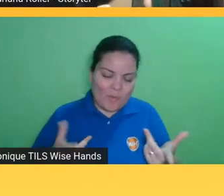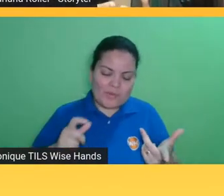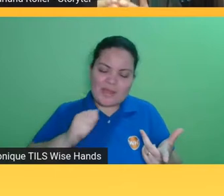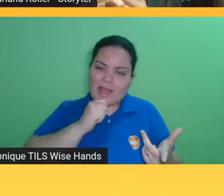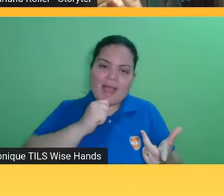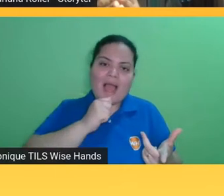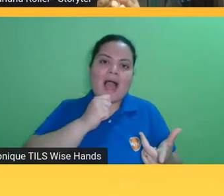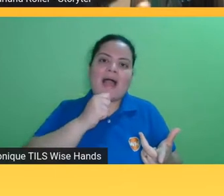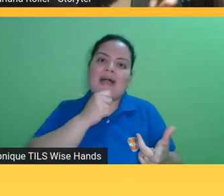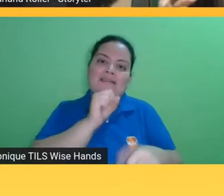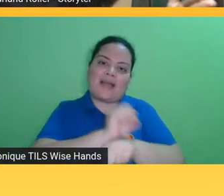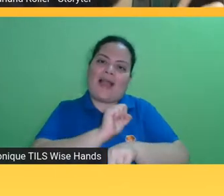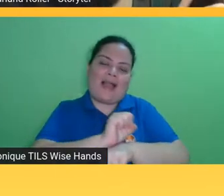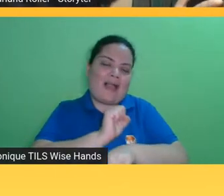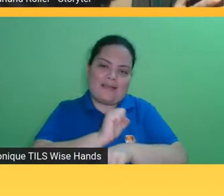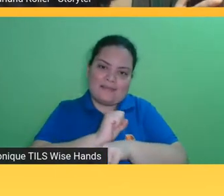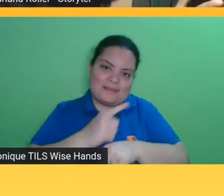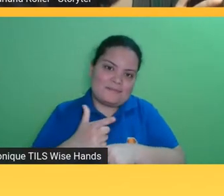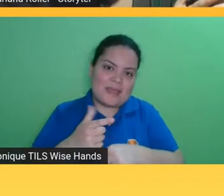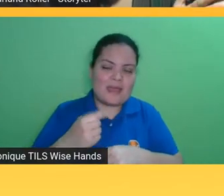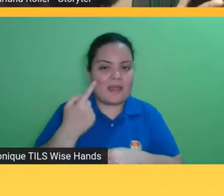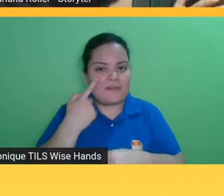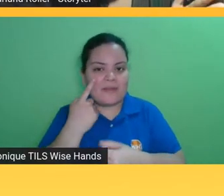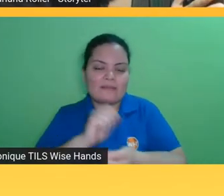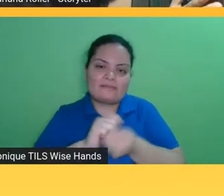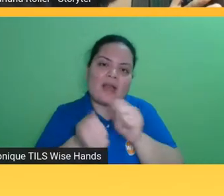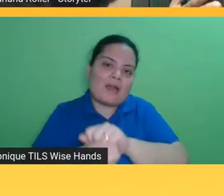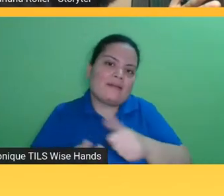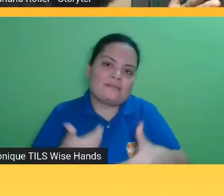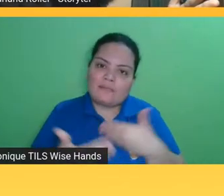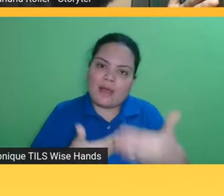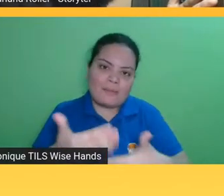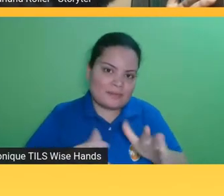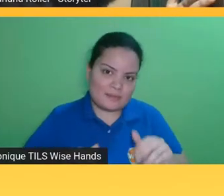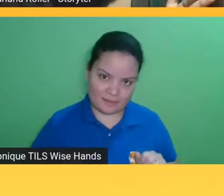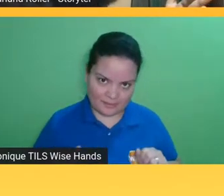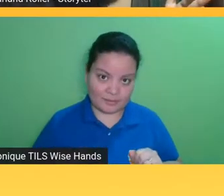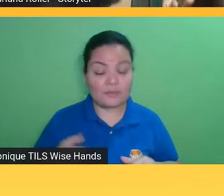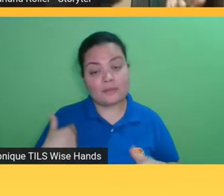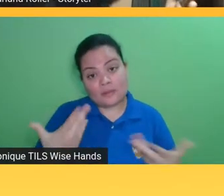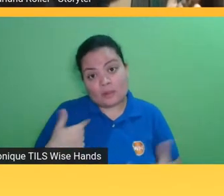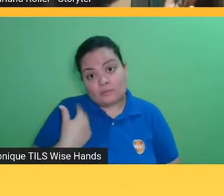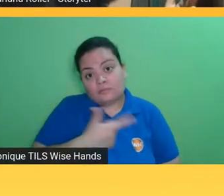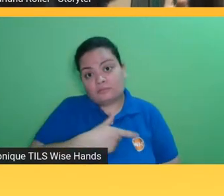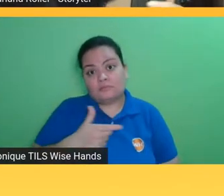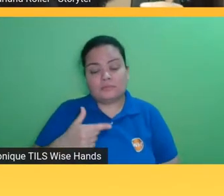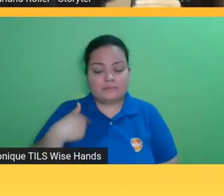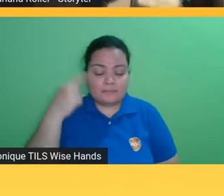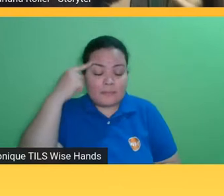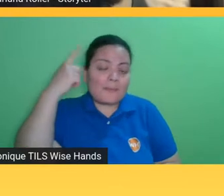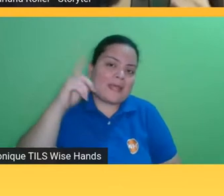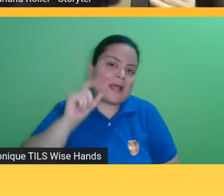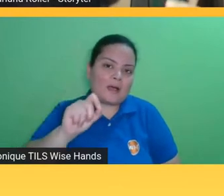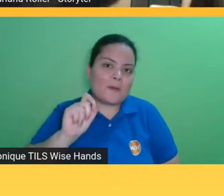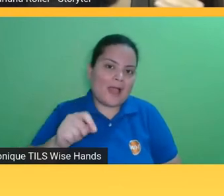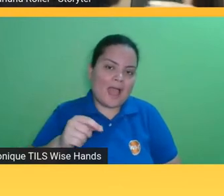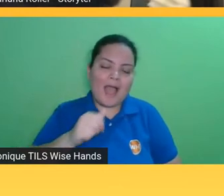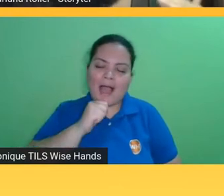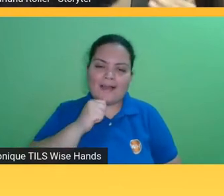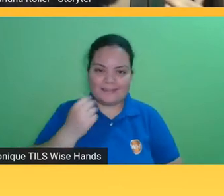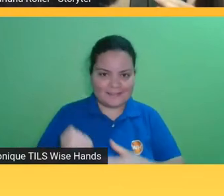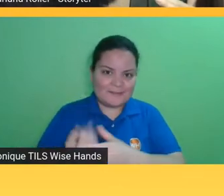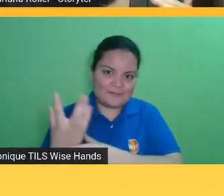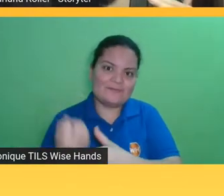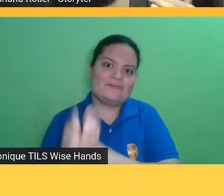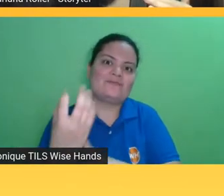então a gente na verdade está abrindo espaços né e novamente as classes